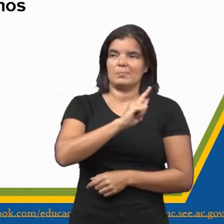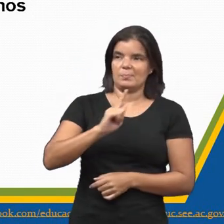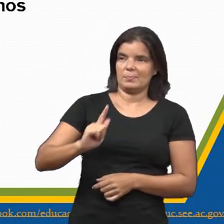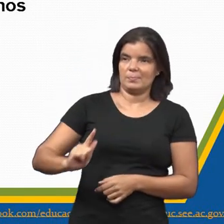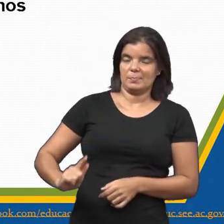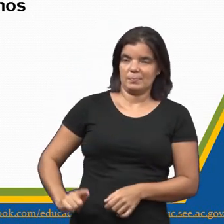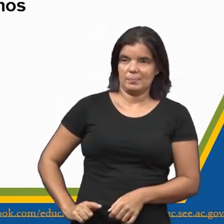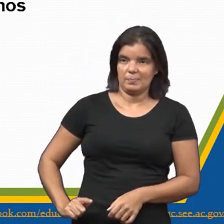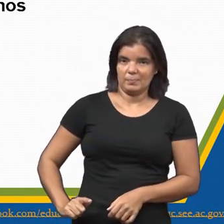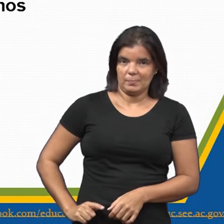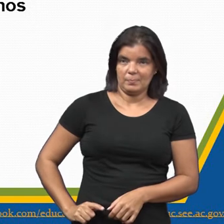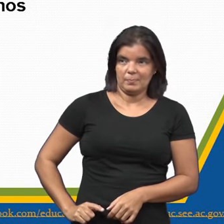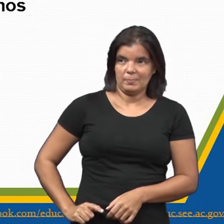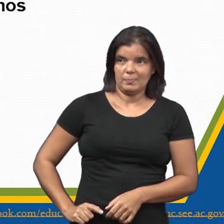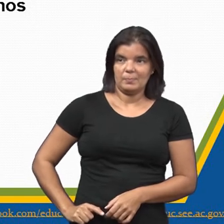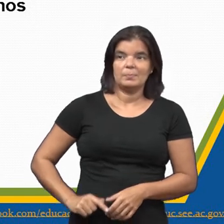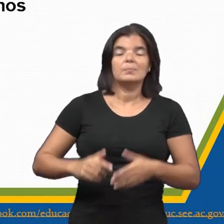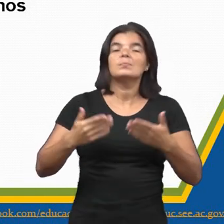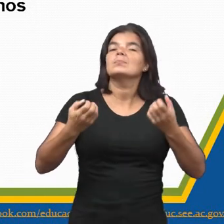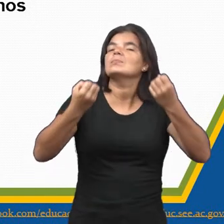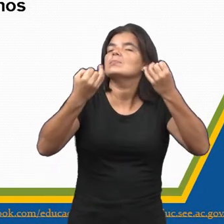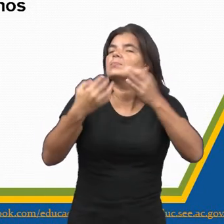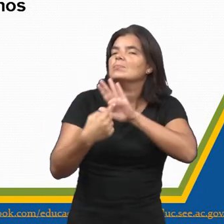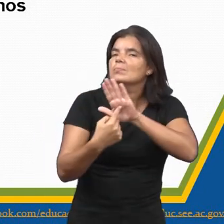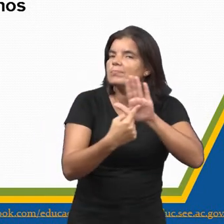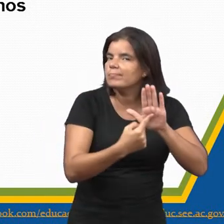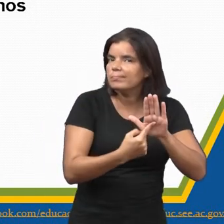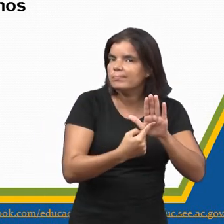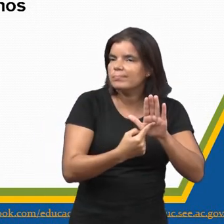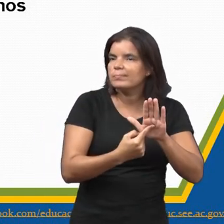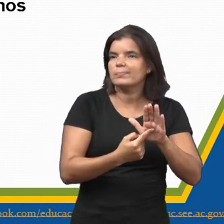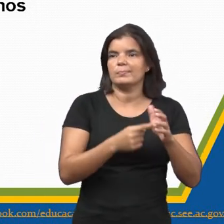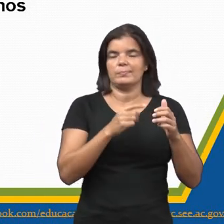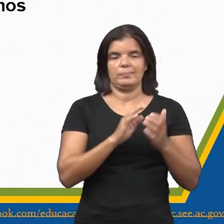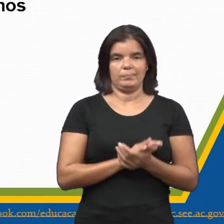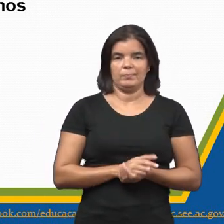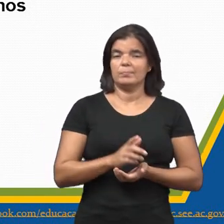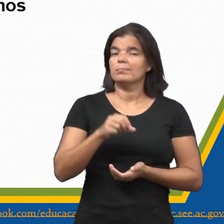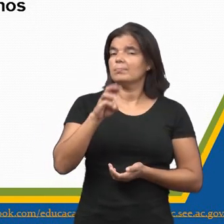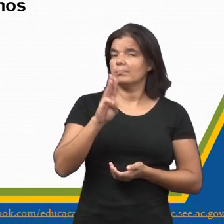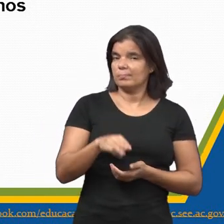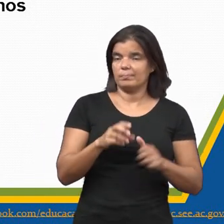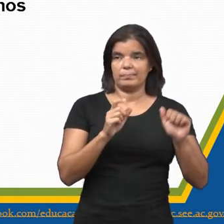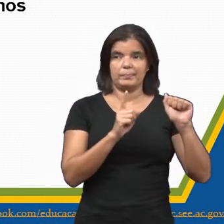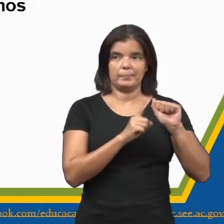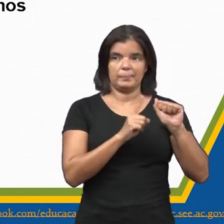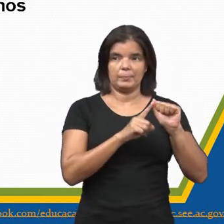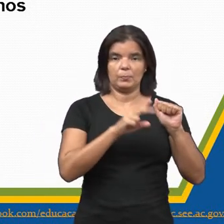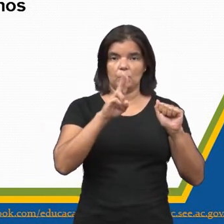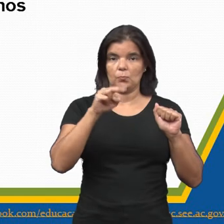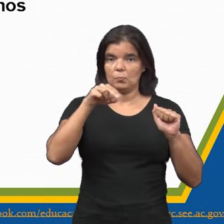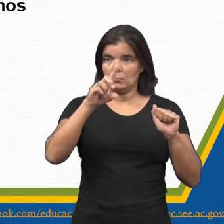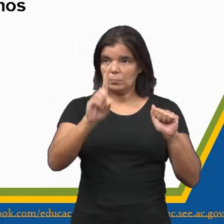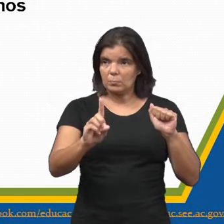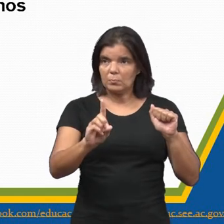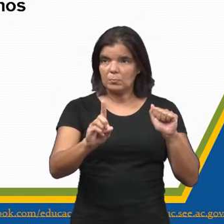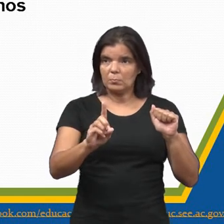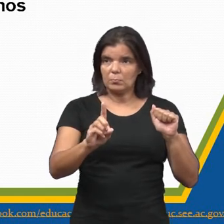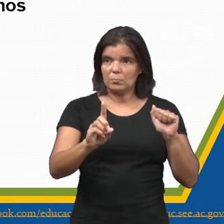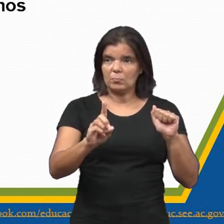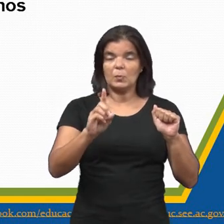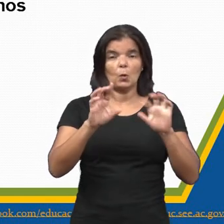ideais governamentais. Estamos falando de quem? Letra A. UND,